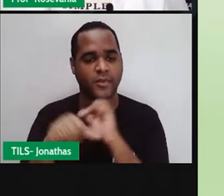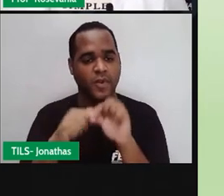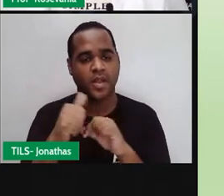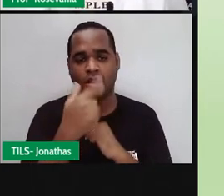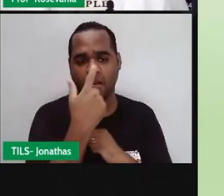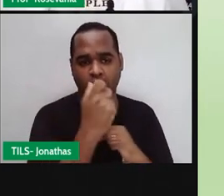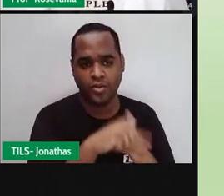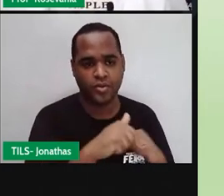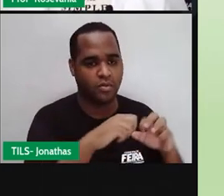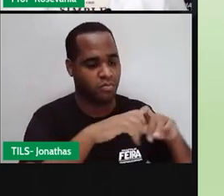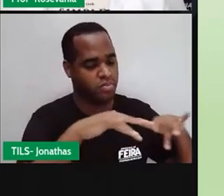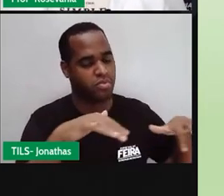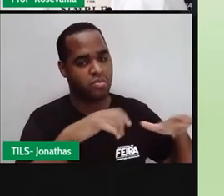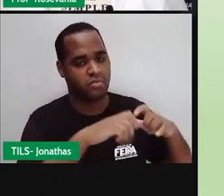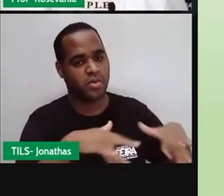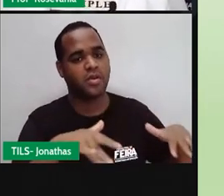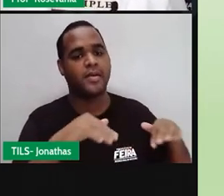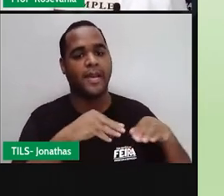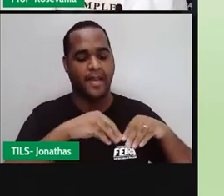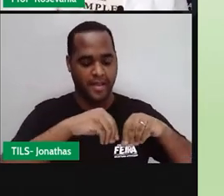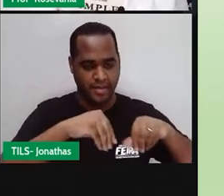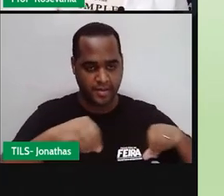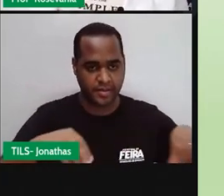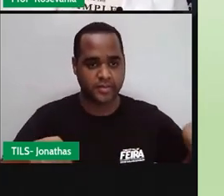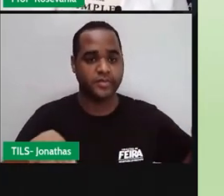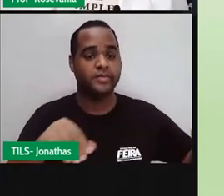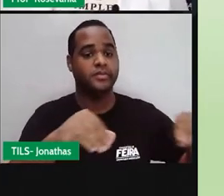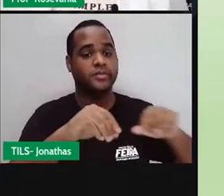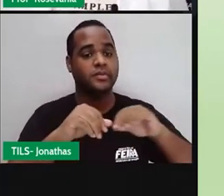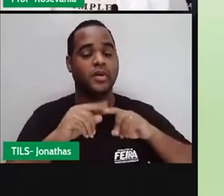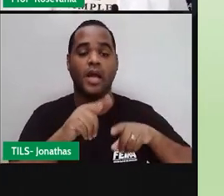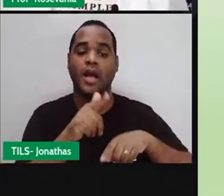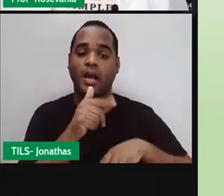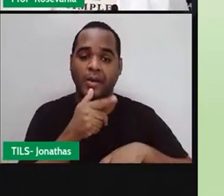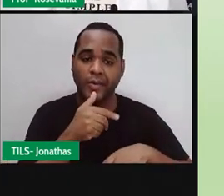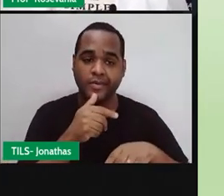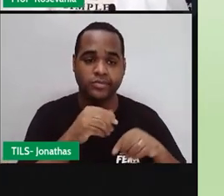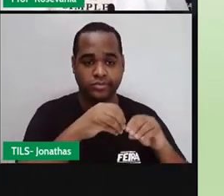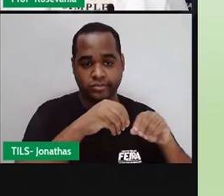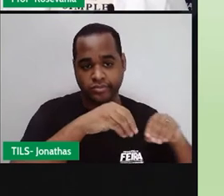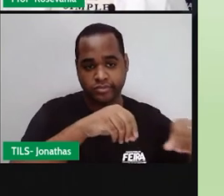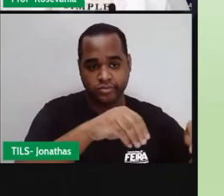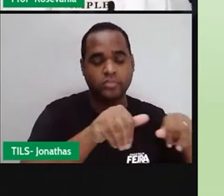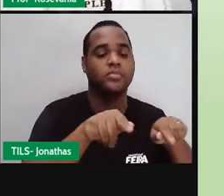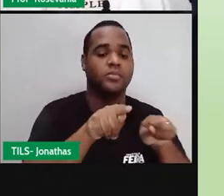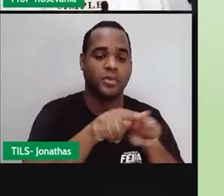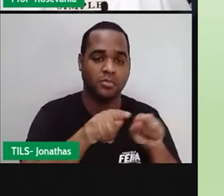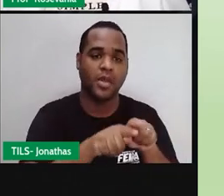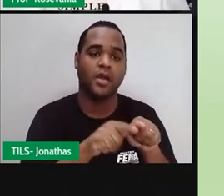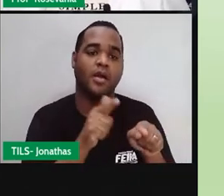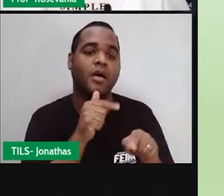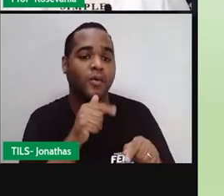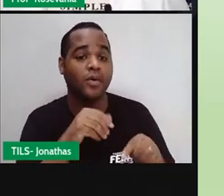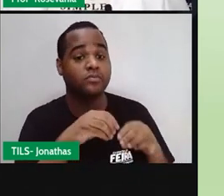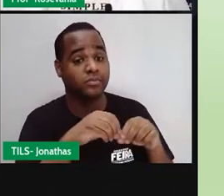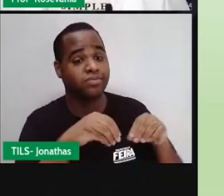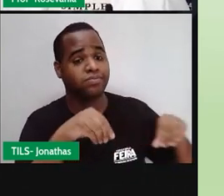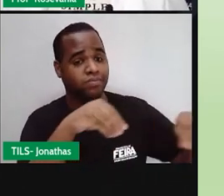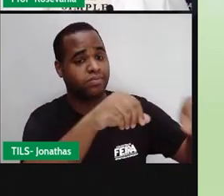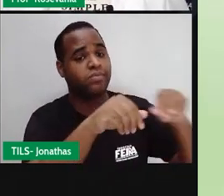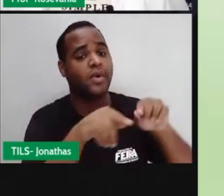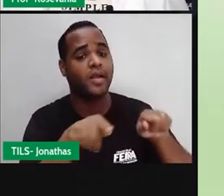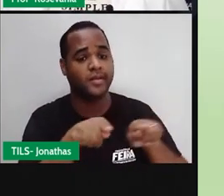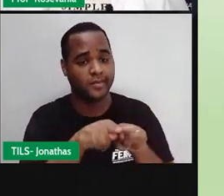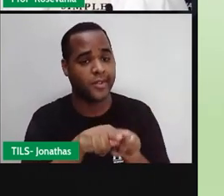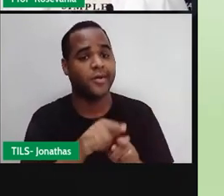nos lixões, contaminando os solos, contaminando a água, né, porque normalmente quando você contamina o solo, você acaba contaminando também